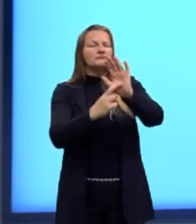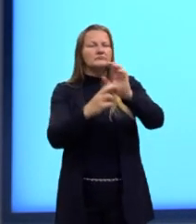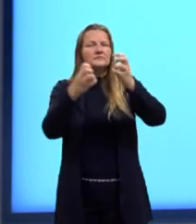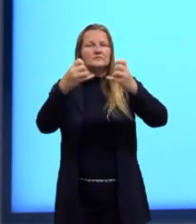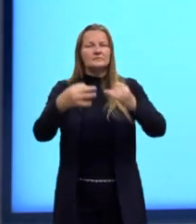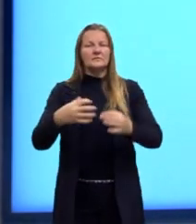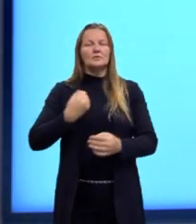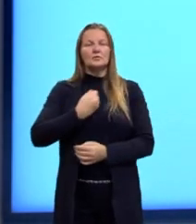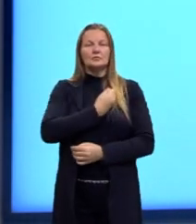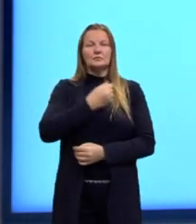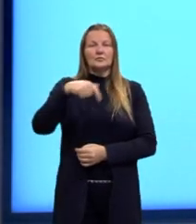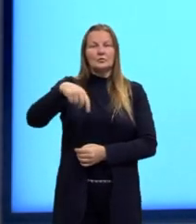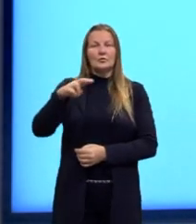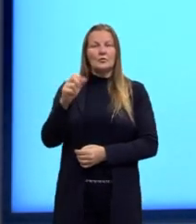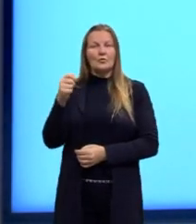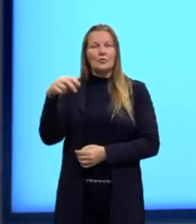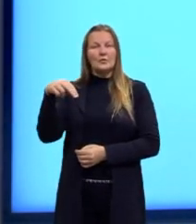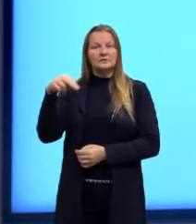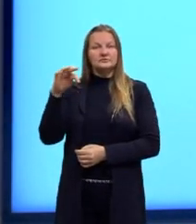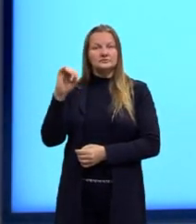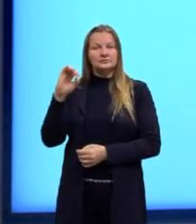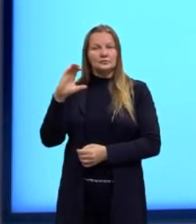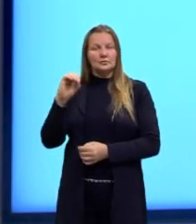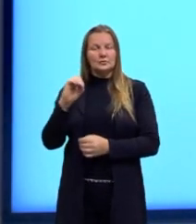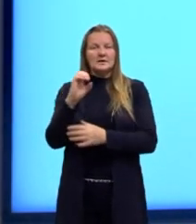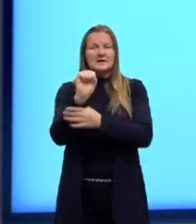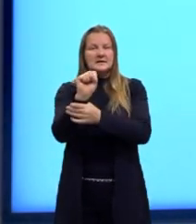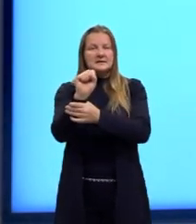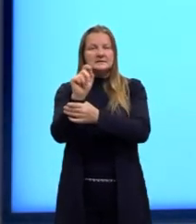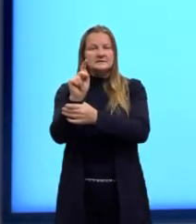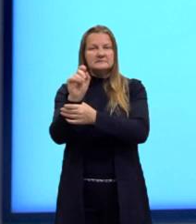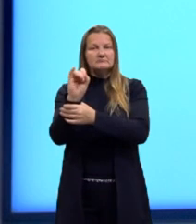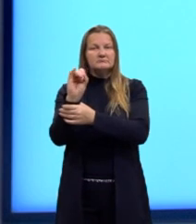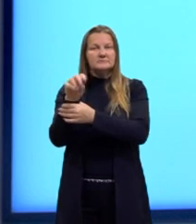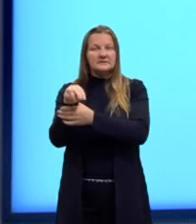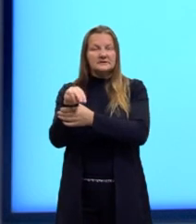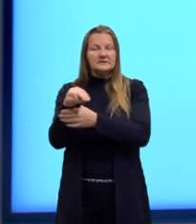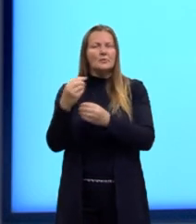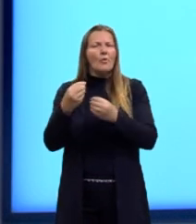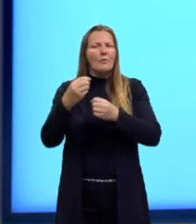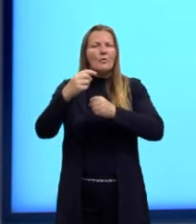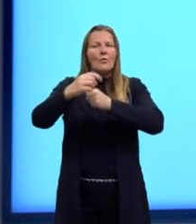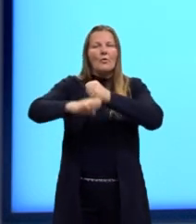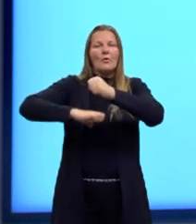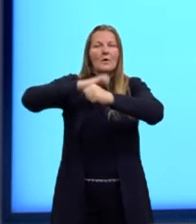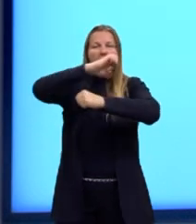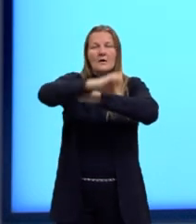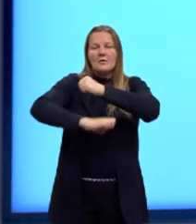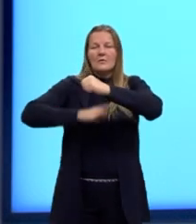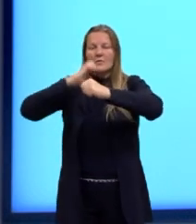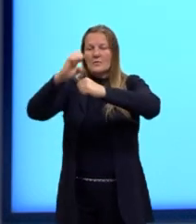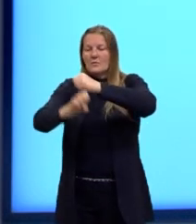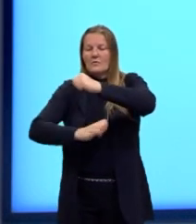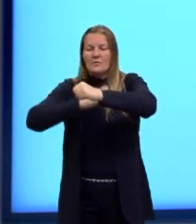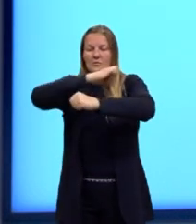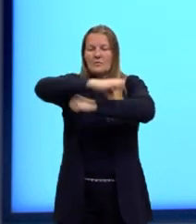o número quântico, spin, está relacionado com o movimento de rotação dos elétrons em um orbital.